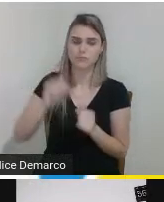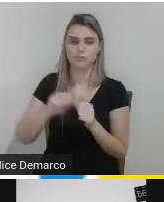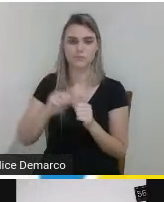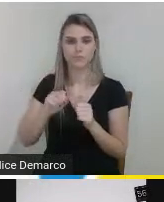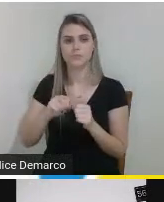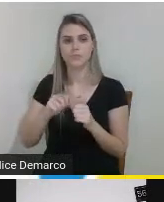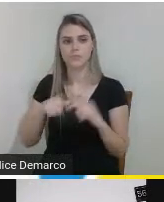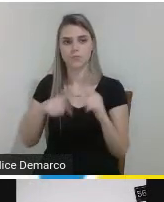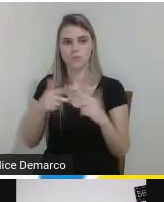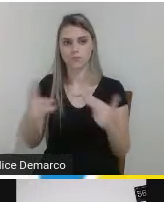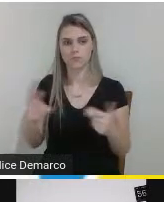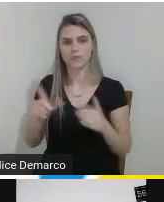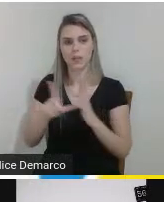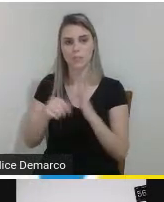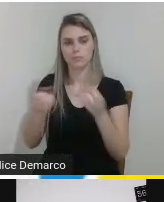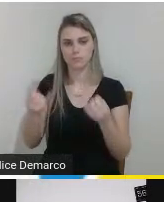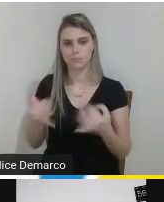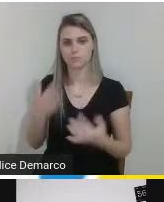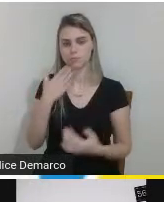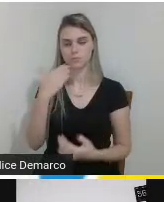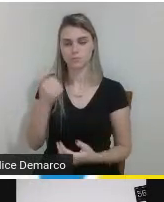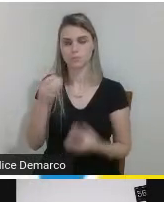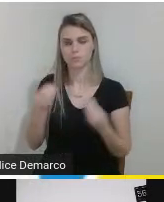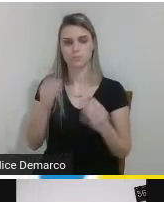mais detalhes como funciona próximo